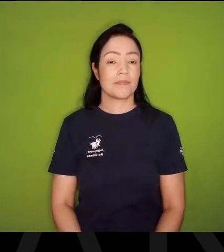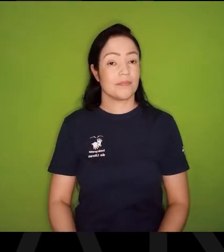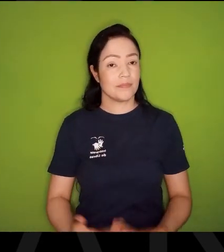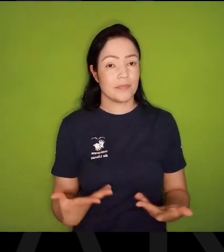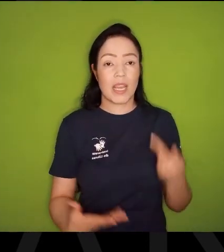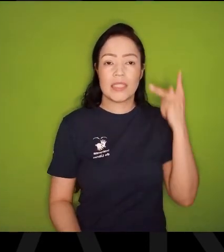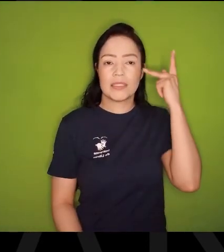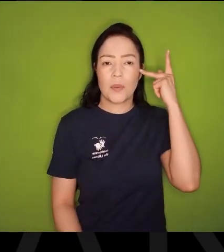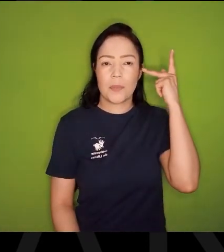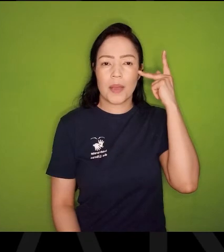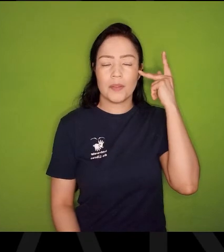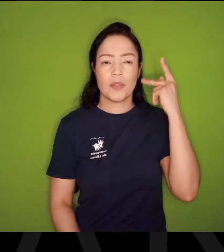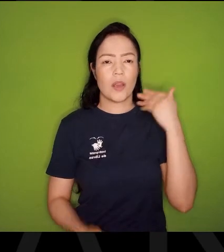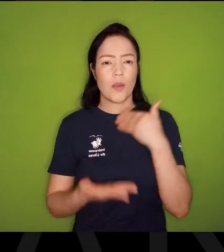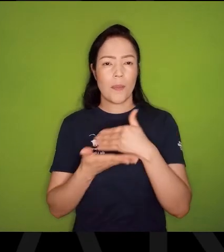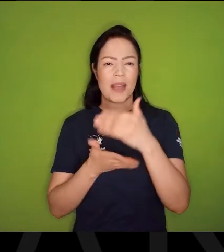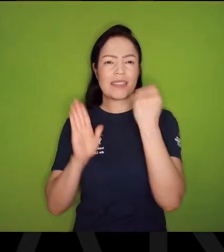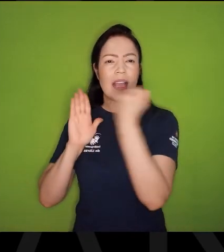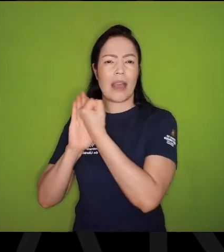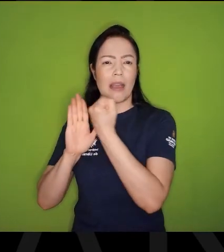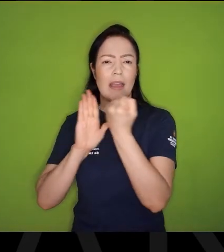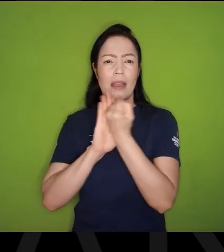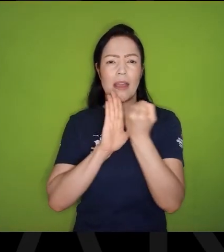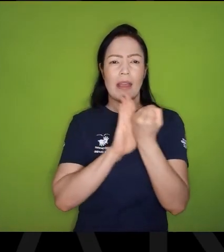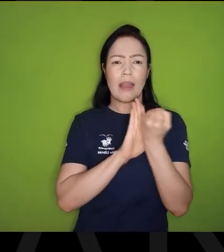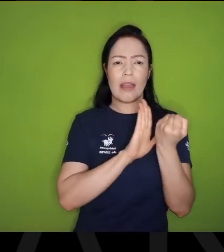Enquanto São Paulo, Quando a gente começa a carimbar,